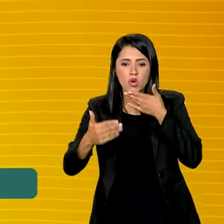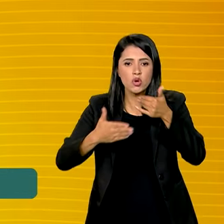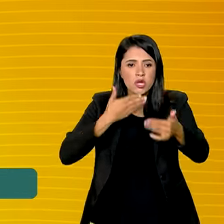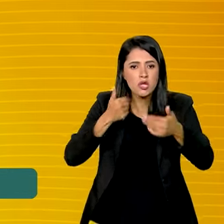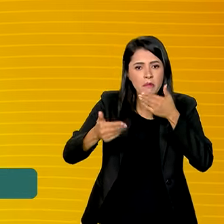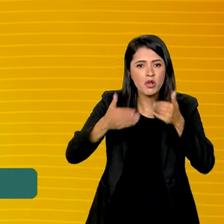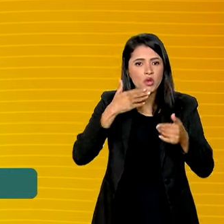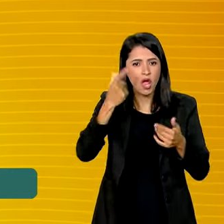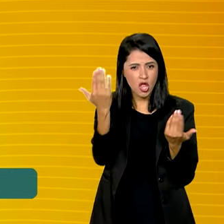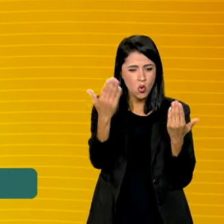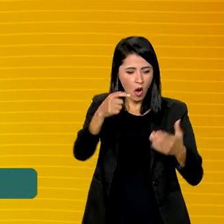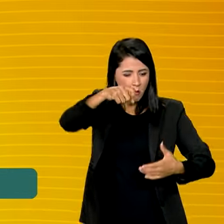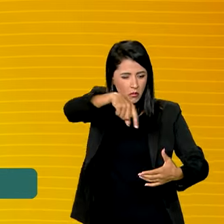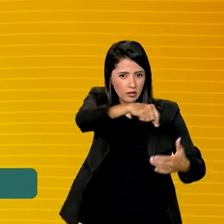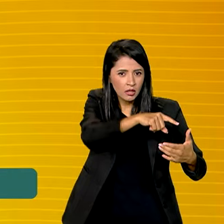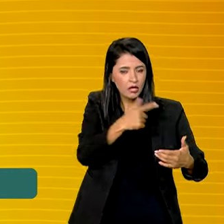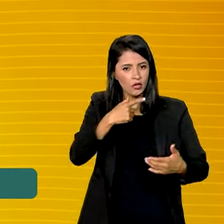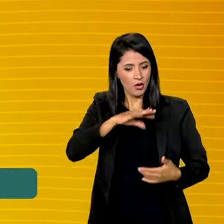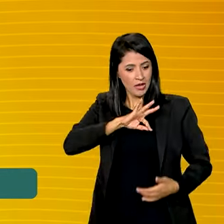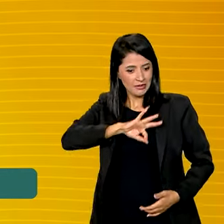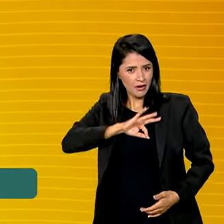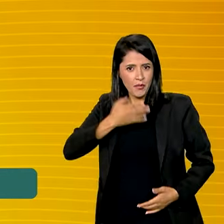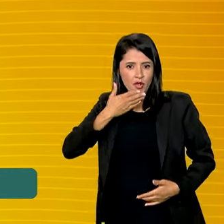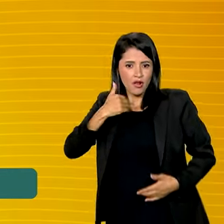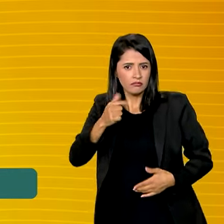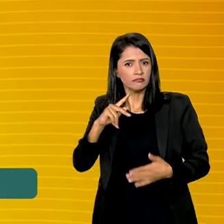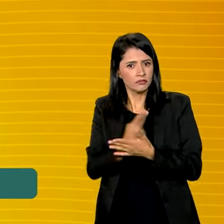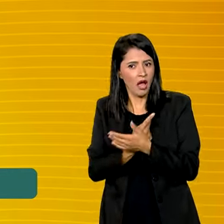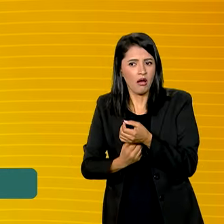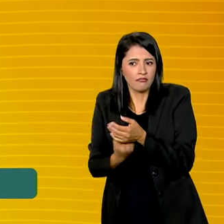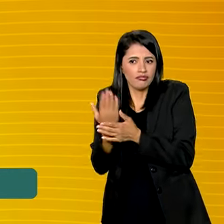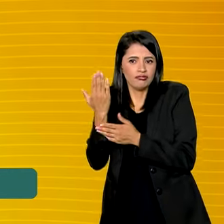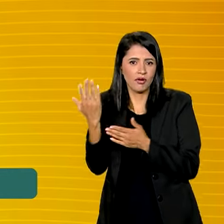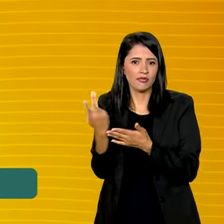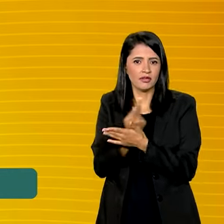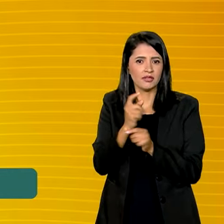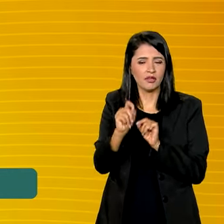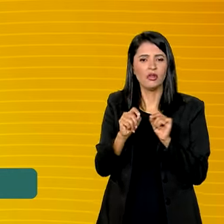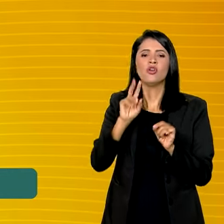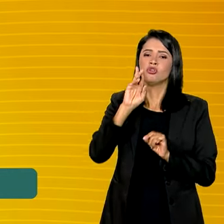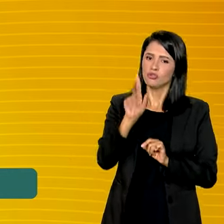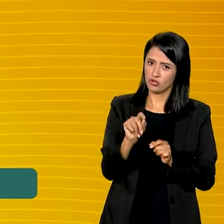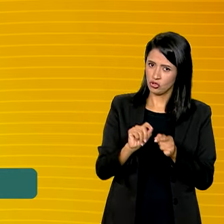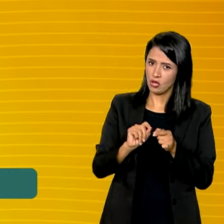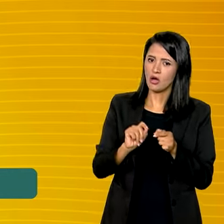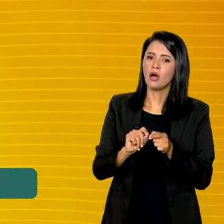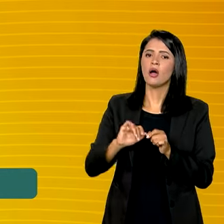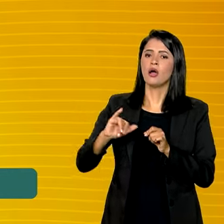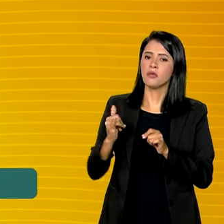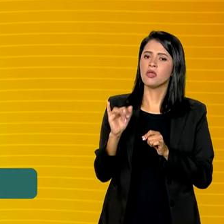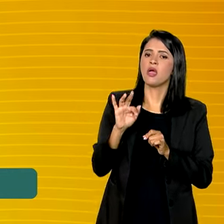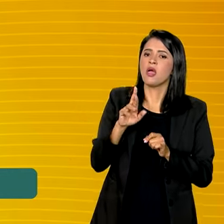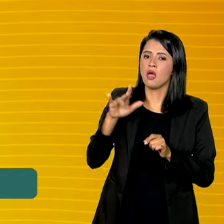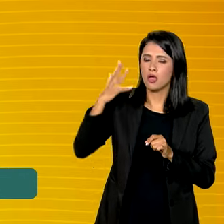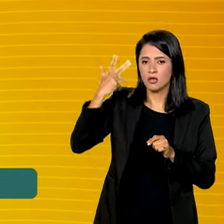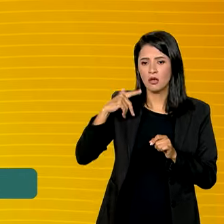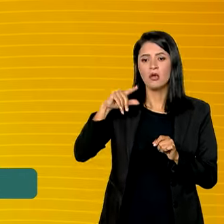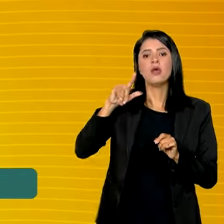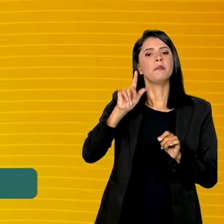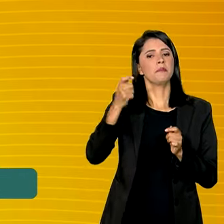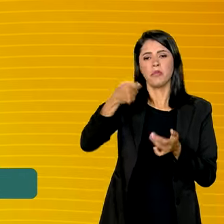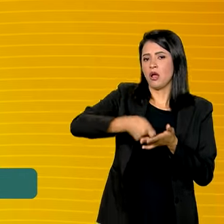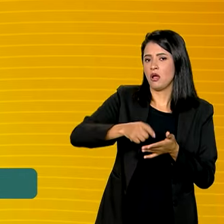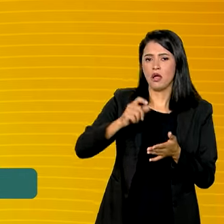condições salariais, melhoria do salário mínimo e tudo isso está acontecendo. Nós já fizemos a desoneração do importo de renda até dois salários